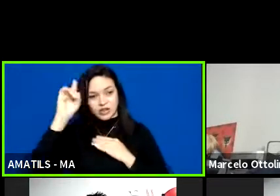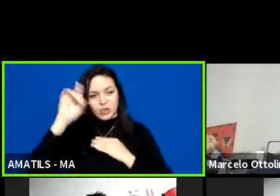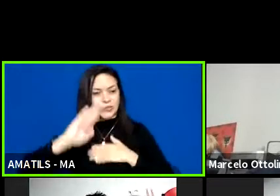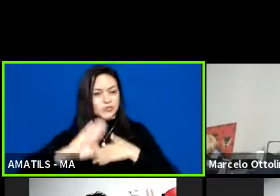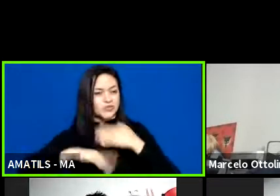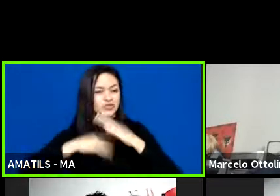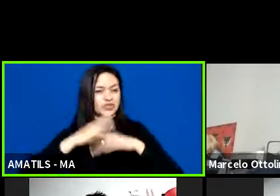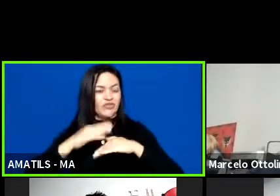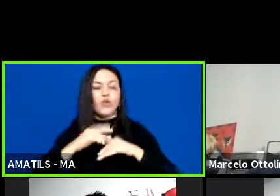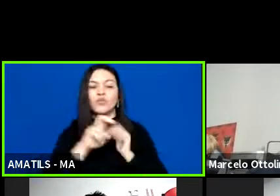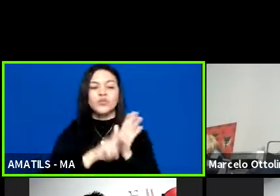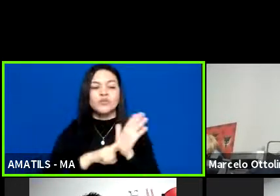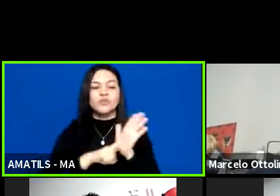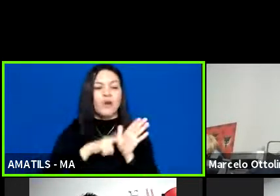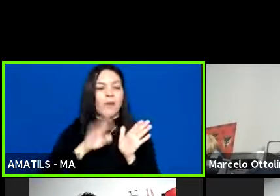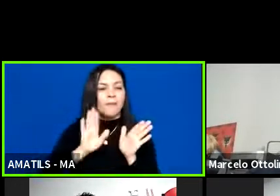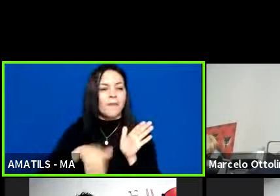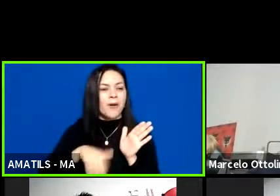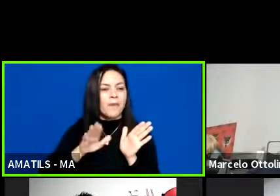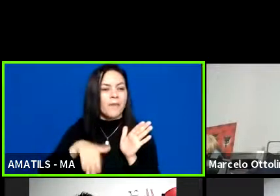em cadeira de roda já há bastante tempo.